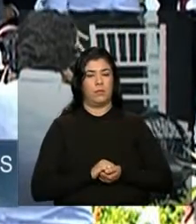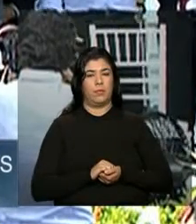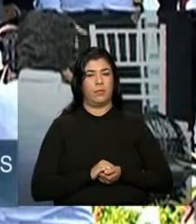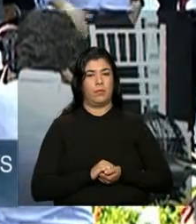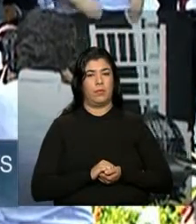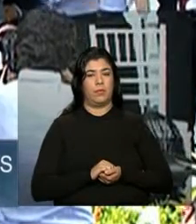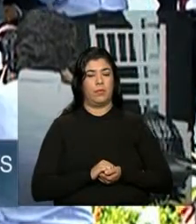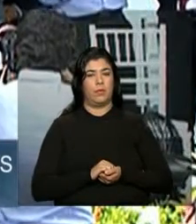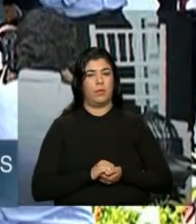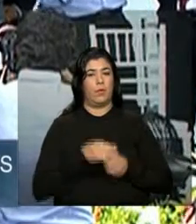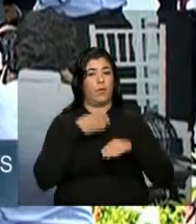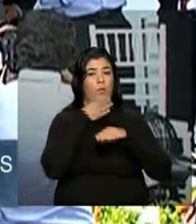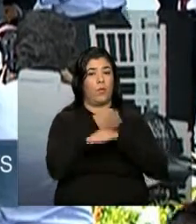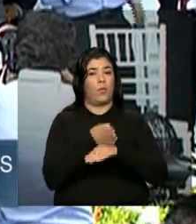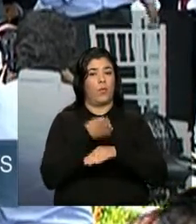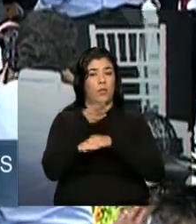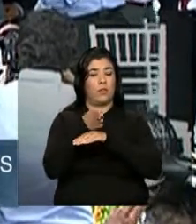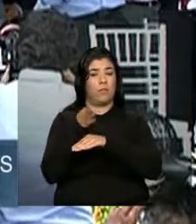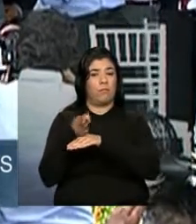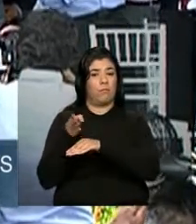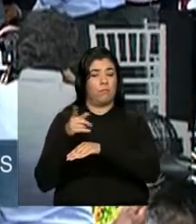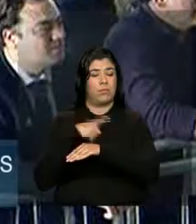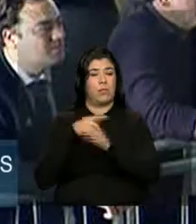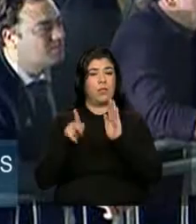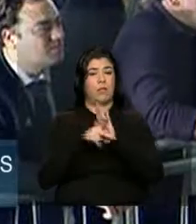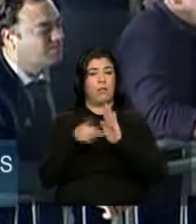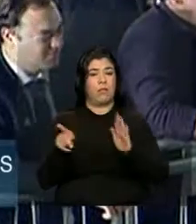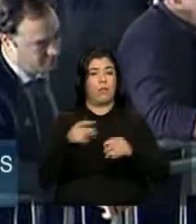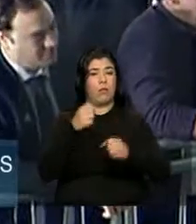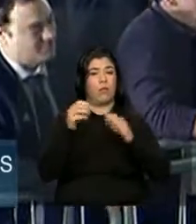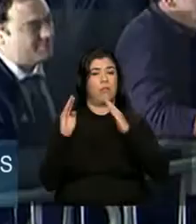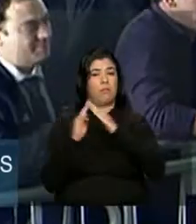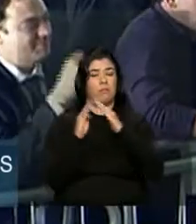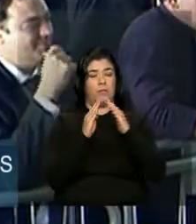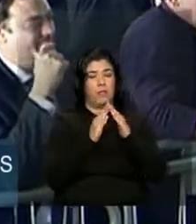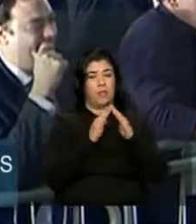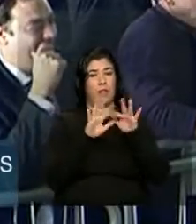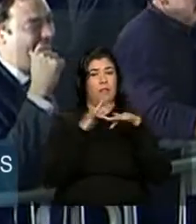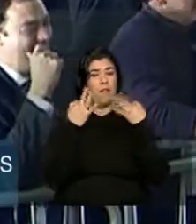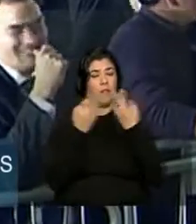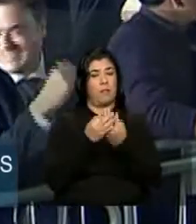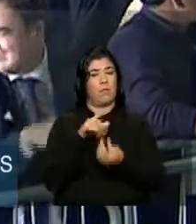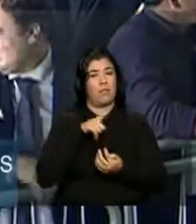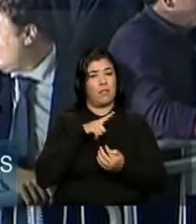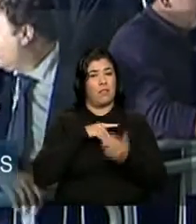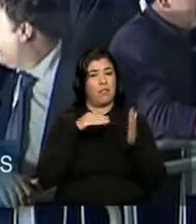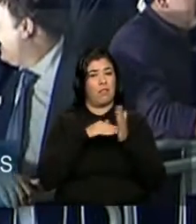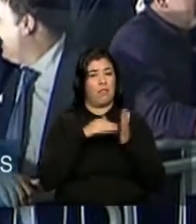Os empreendimentos são destinados a famílias com renda de até R$.600.